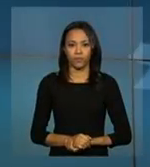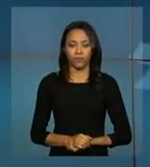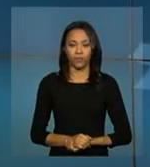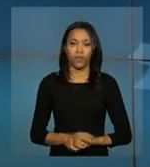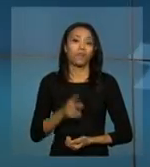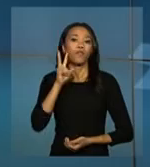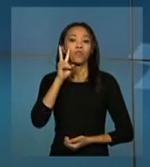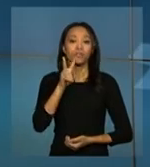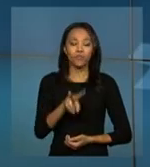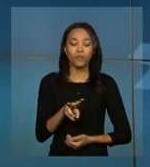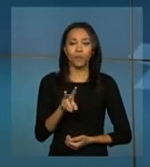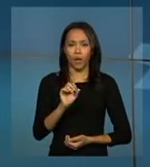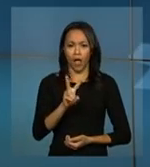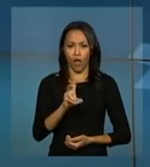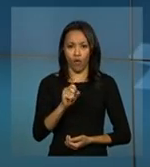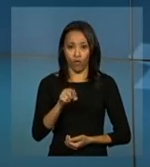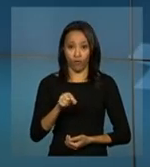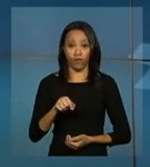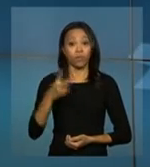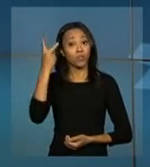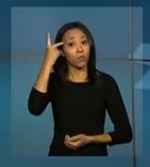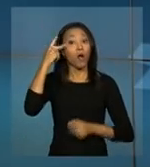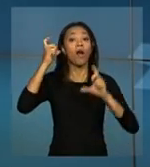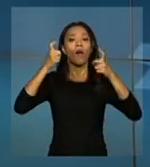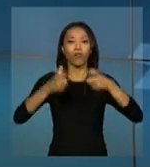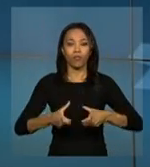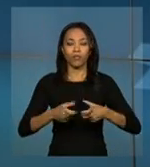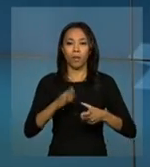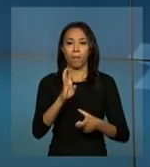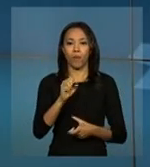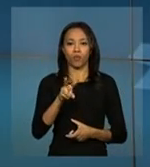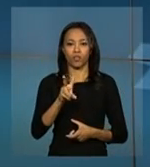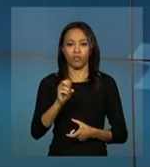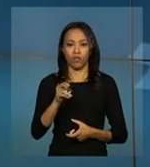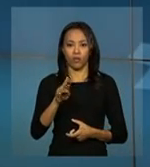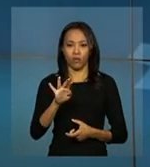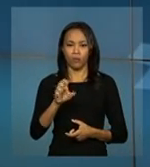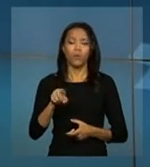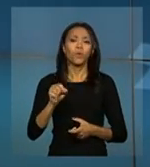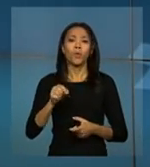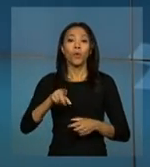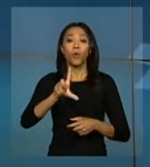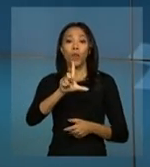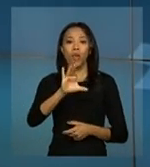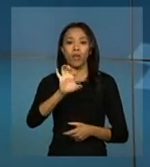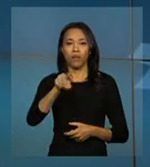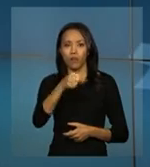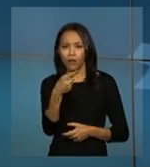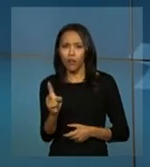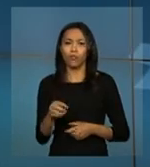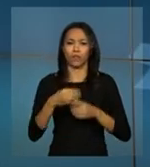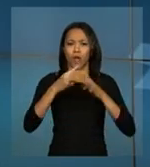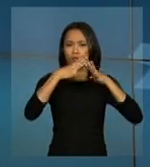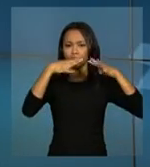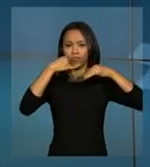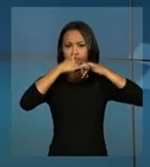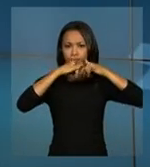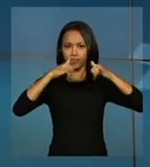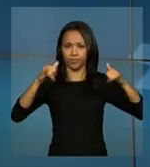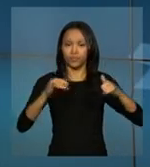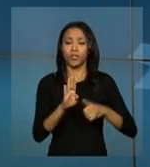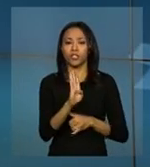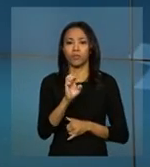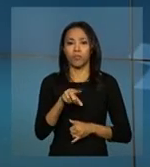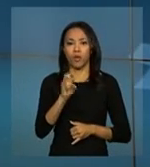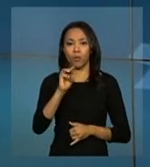Você acompanhou ao vivo da Bolsa de Valores de São Paulo a entrevista coletiva sobre o leilão da linha de transmissão da hidrelétrica de Belo